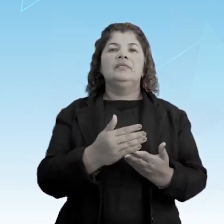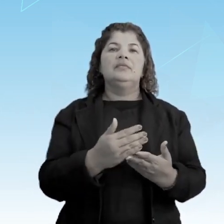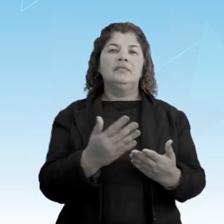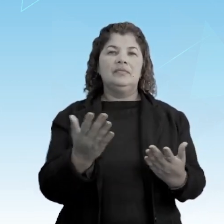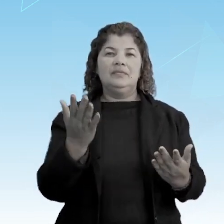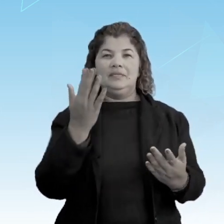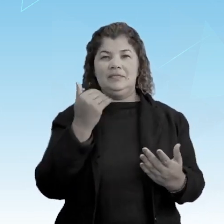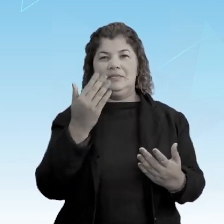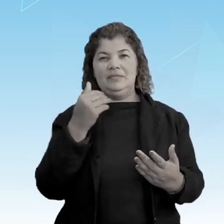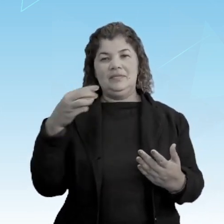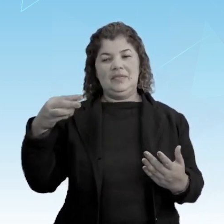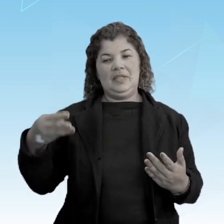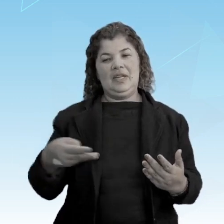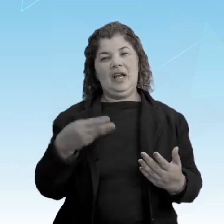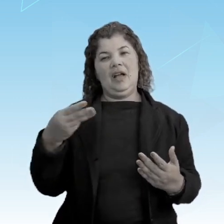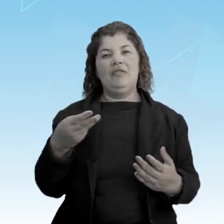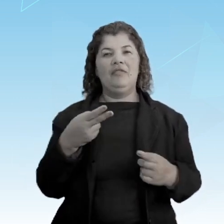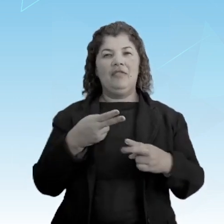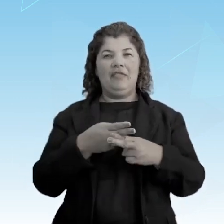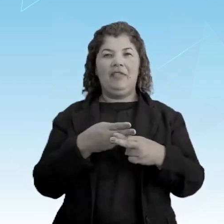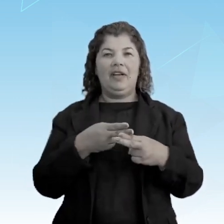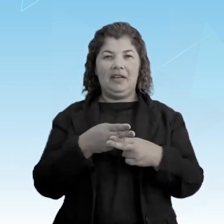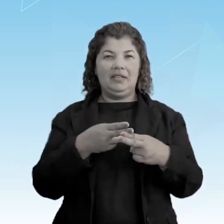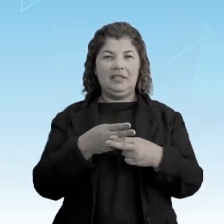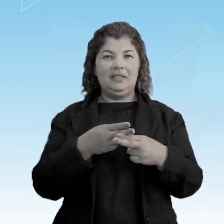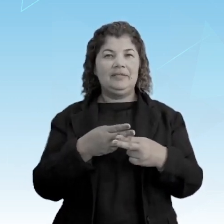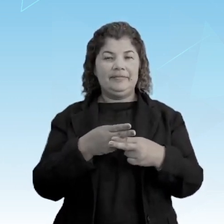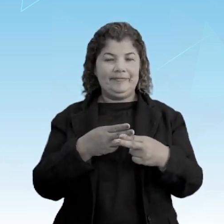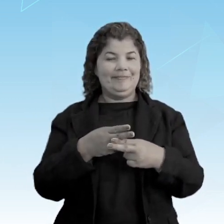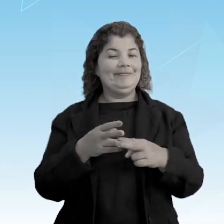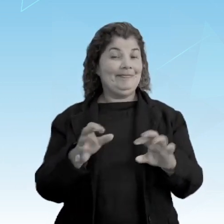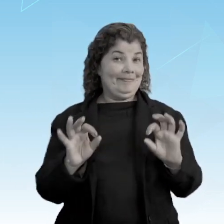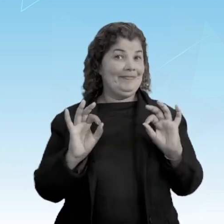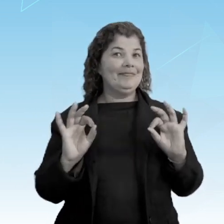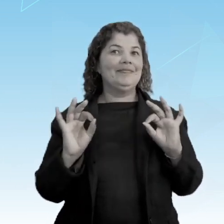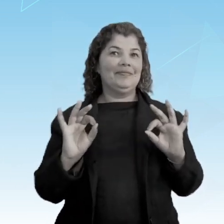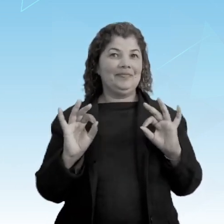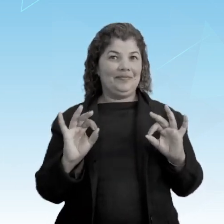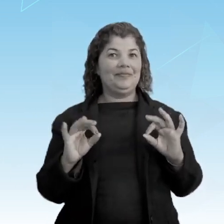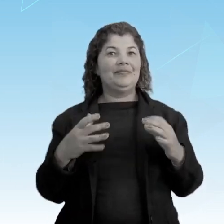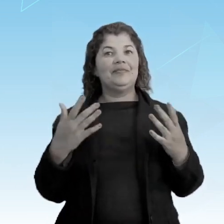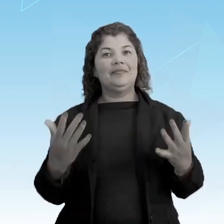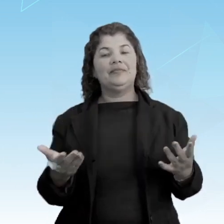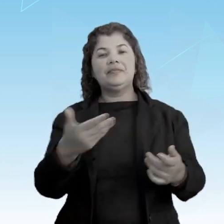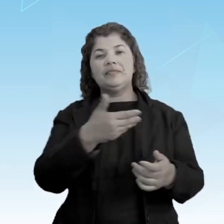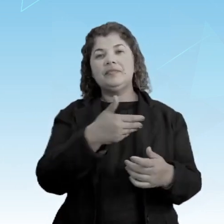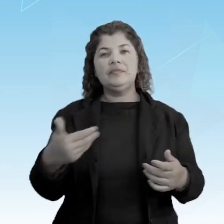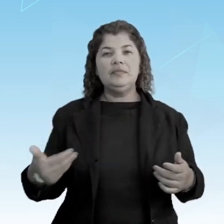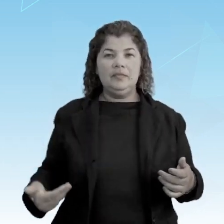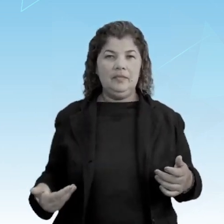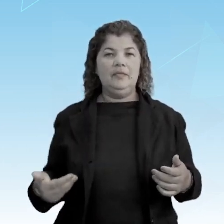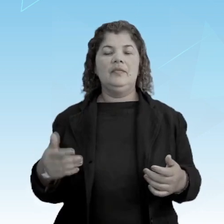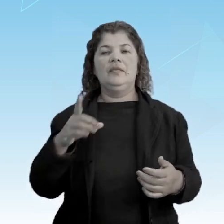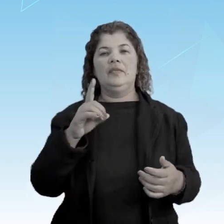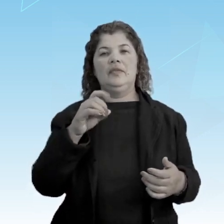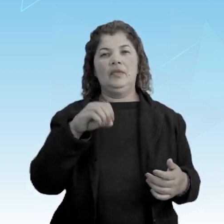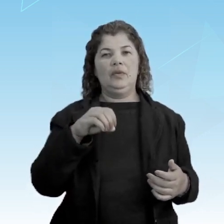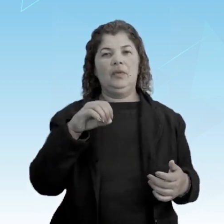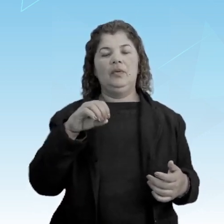garfo e faca. uma coisa chique, viu, rapaz? Então além disso, o governo de Dom João não foi